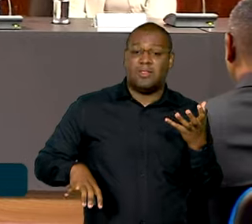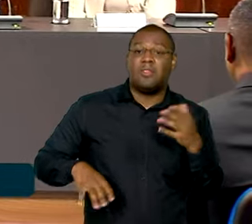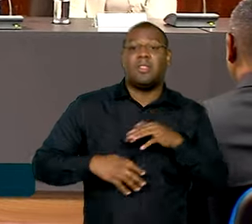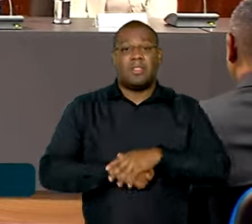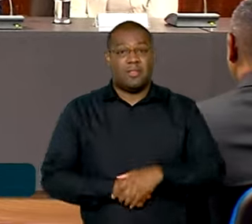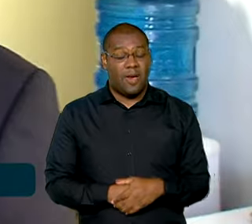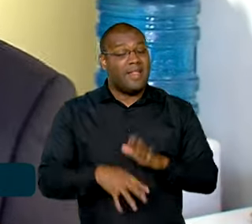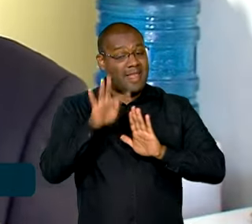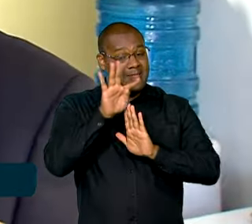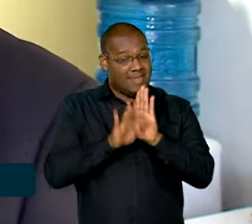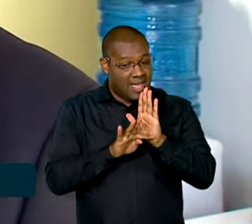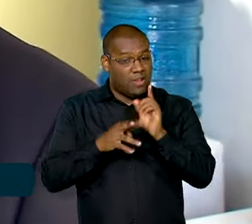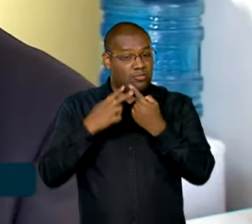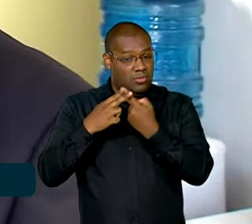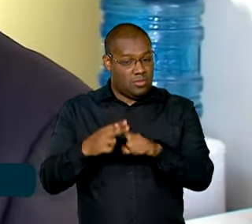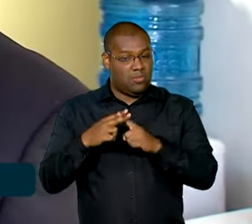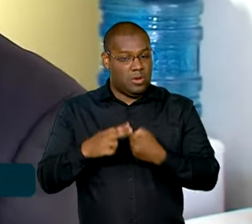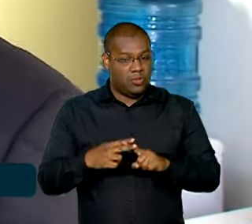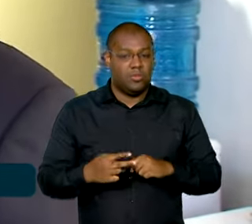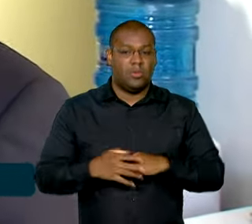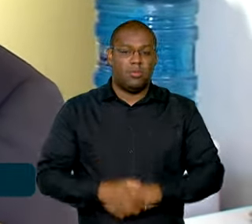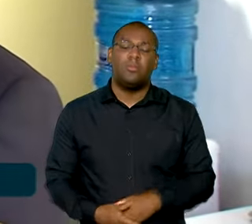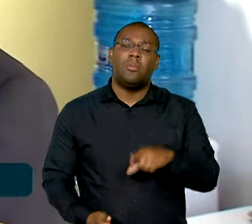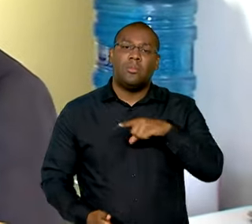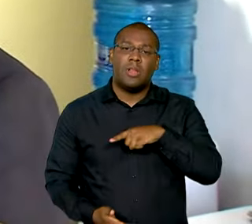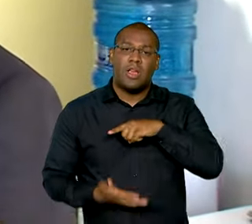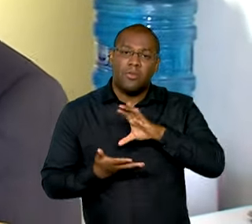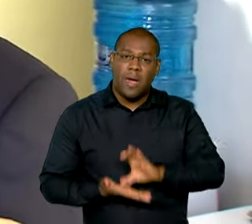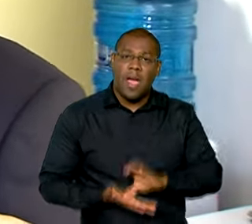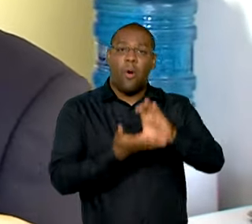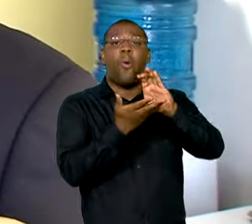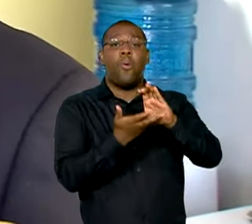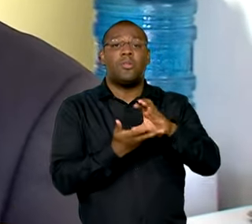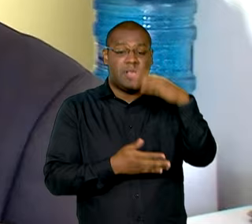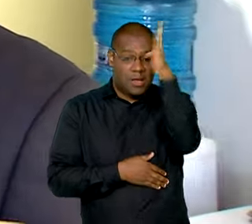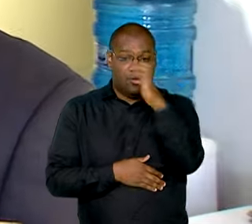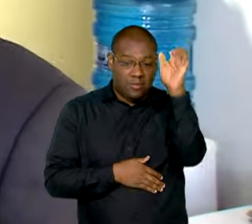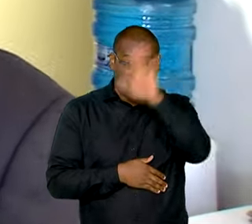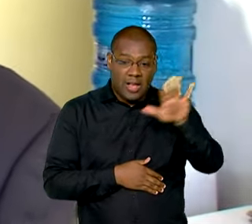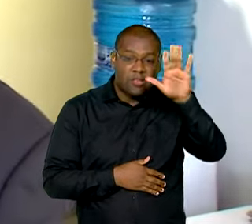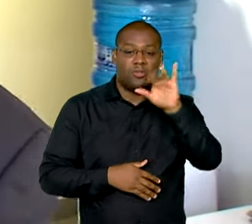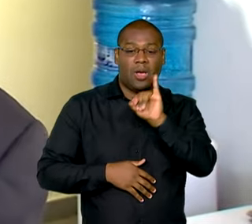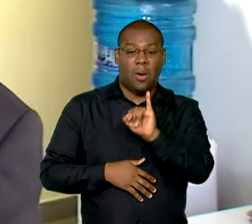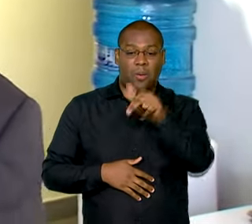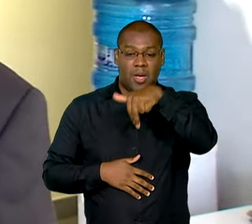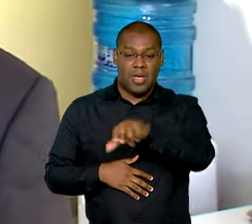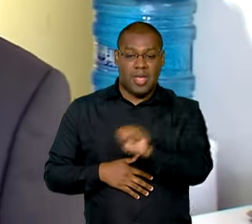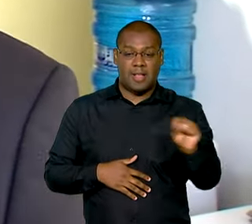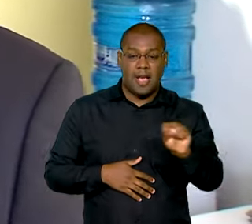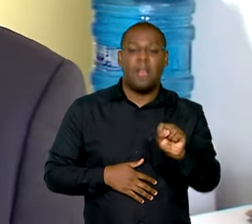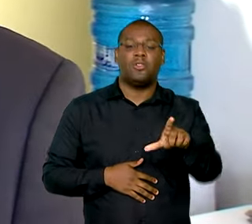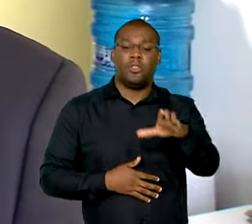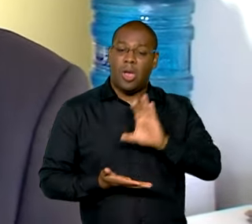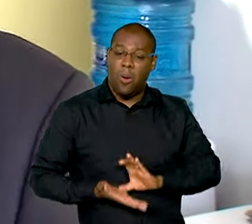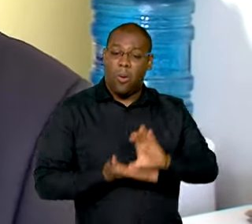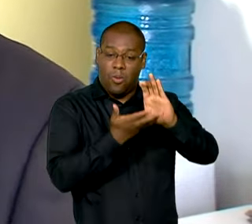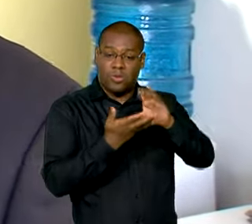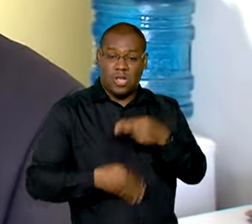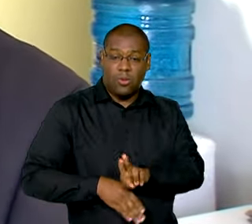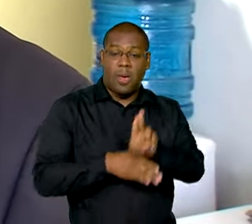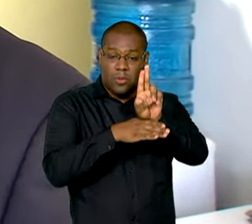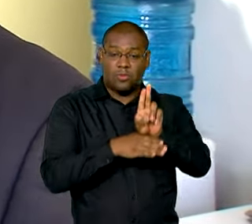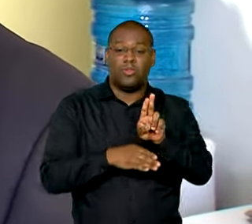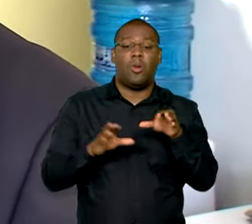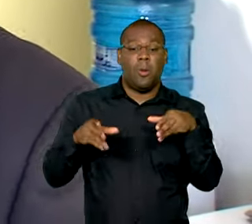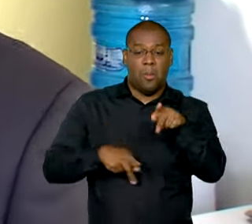pontos do texto. Nós temos o Conselho Nacional da Previdência Social, que é o conselho quadripartite, tem representação dos